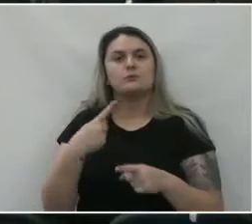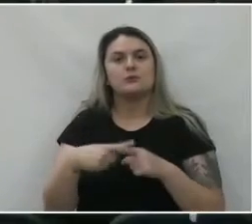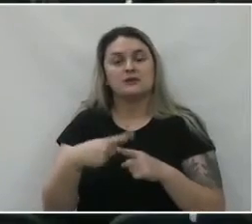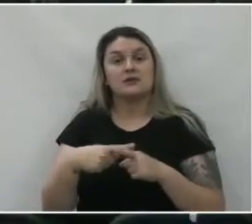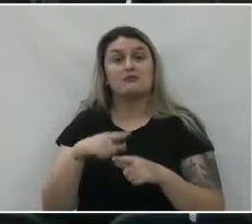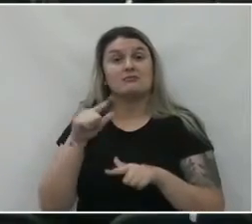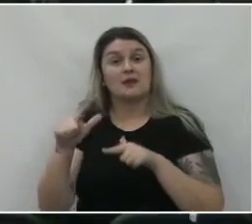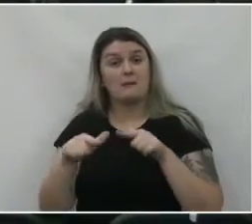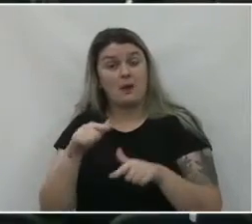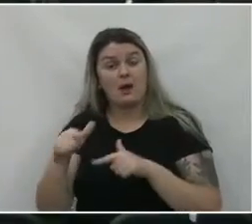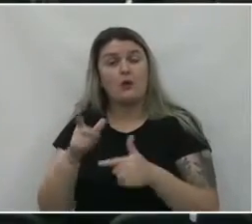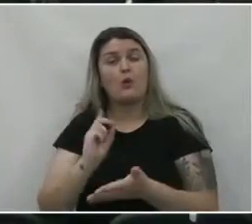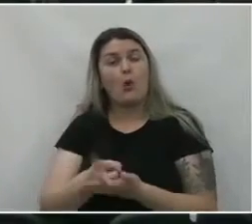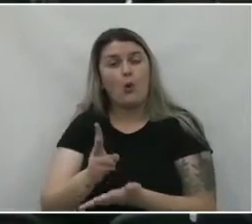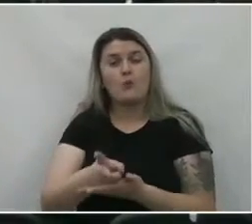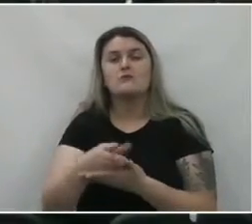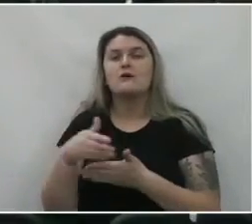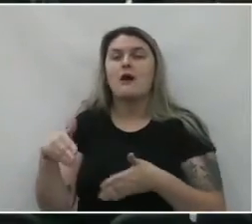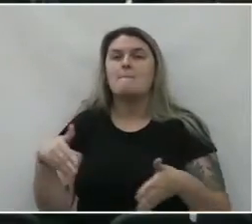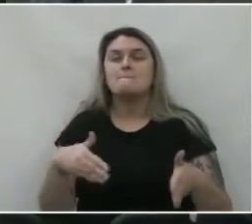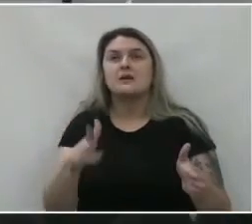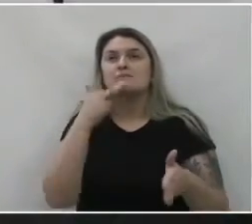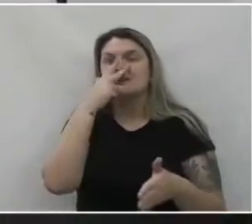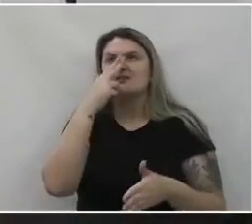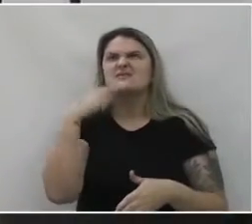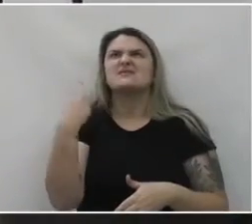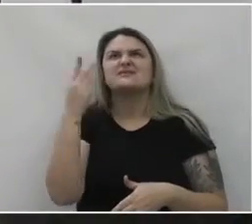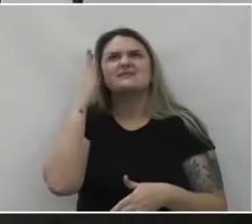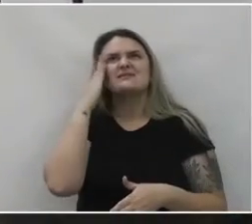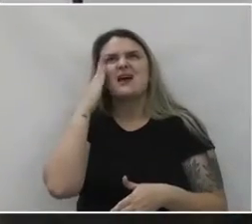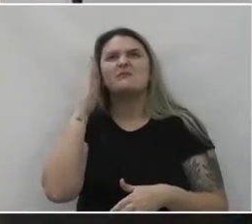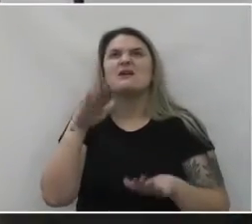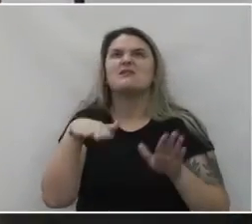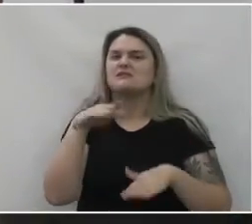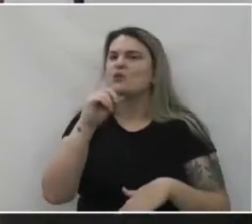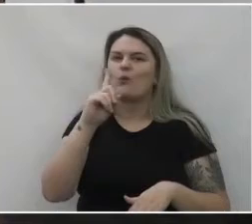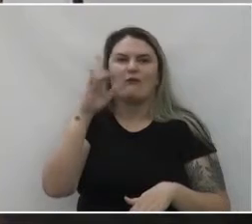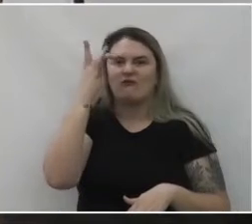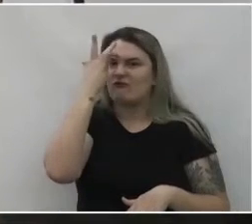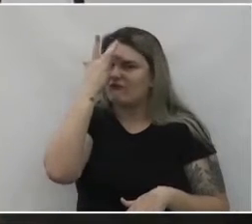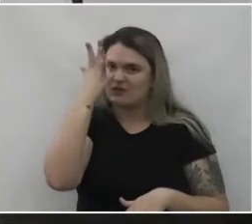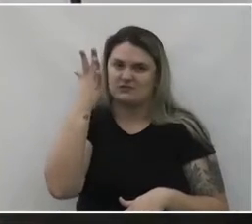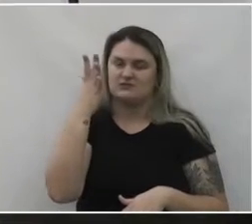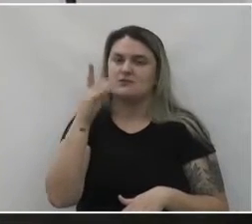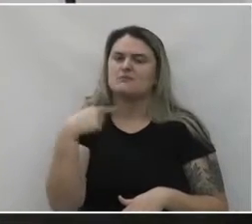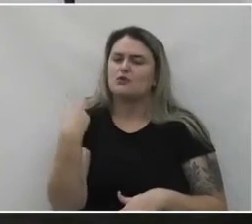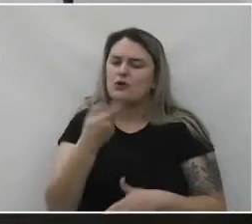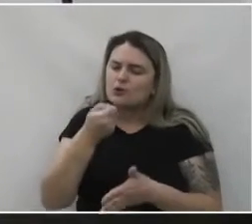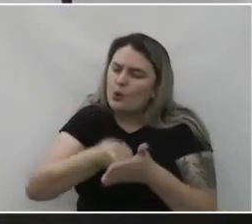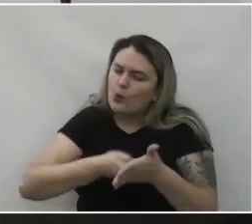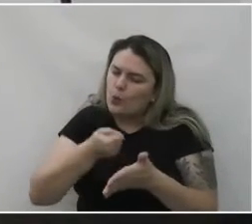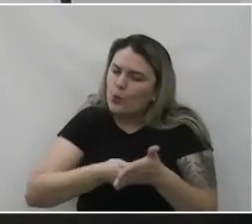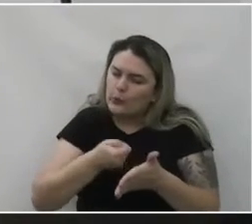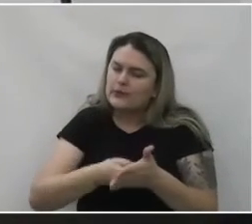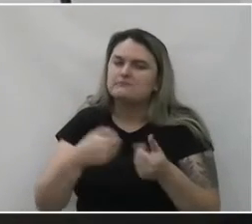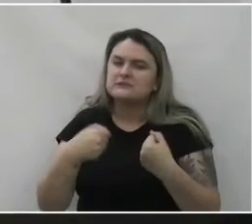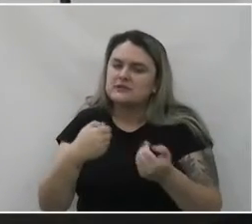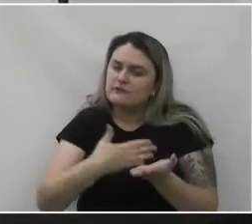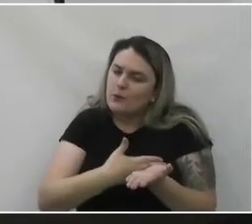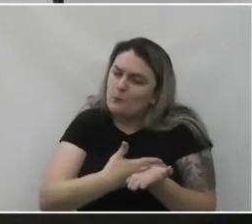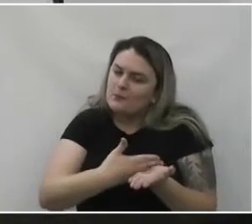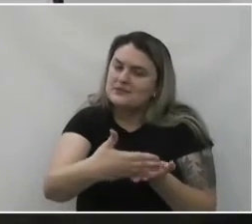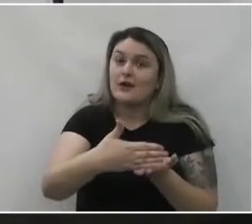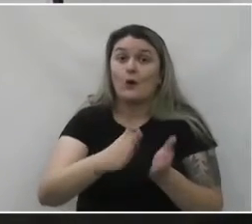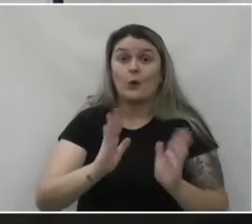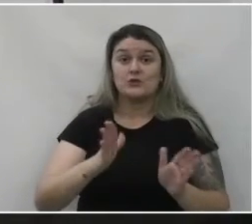o trabalho é longo, o caminho... Nós sabemos que o caminho não é fácil de ser trilhado, mas nós precisamos iniciar.